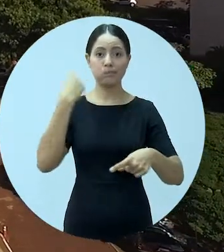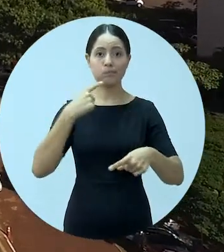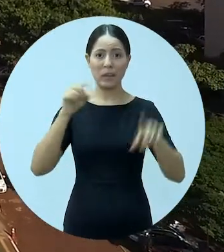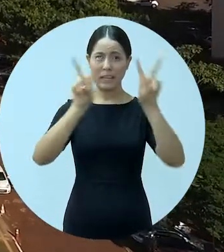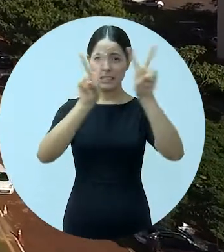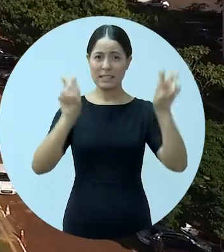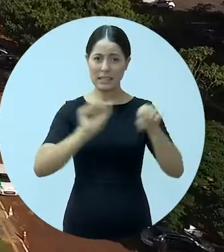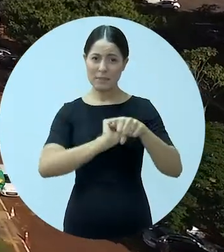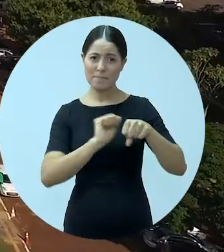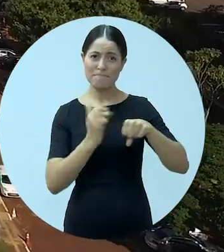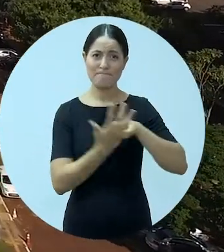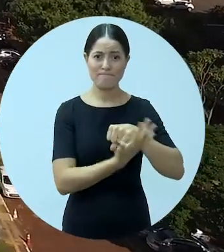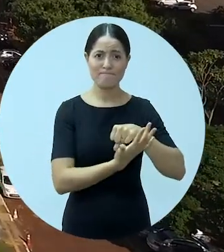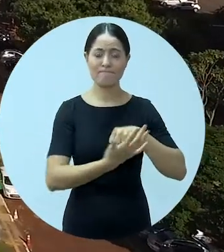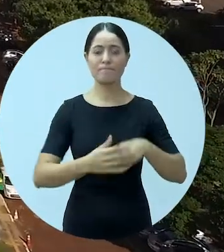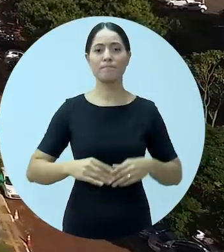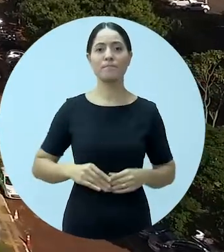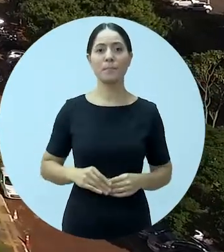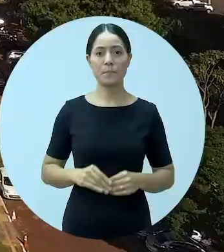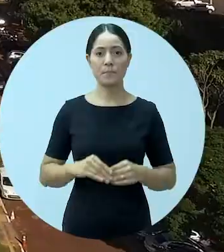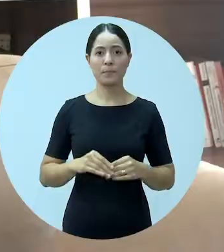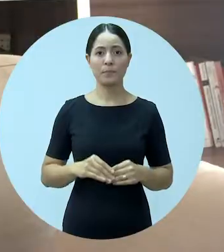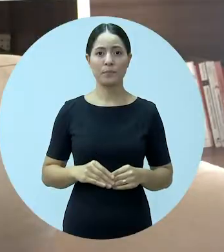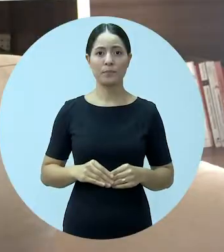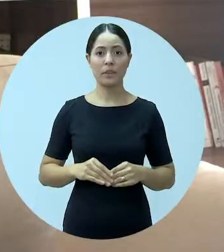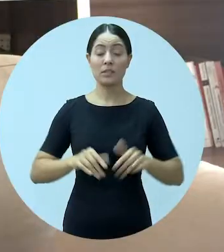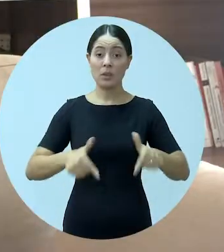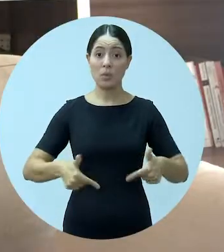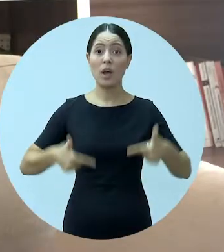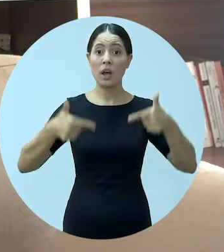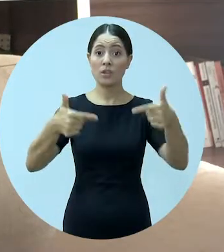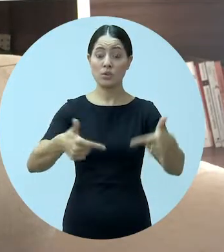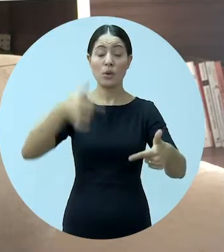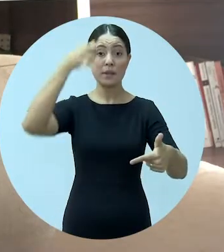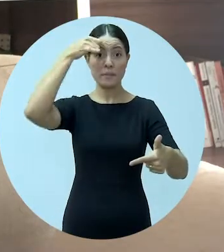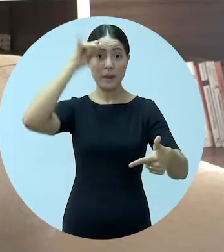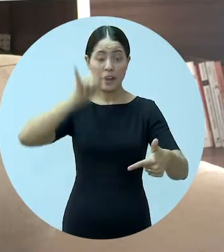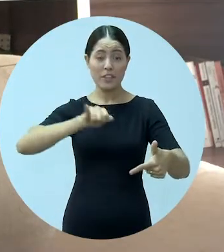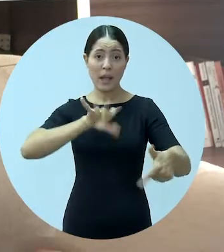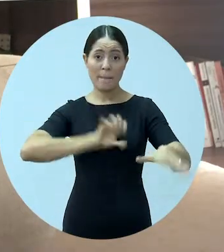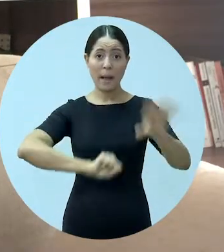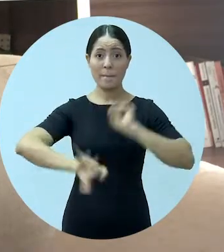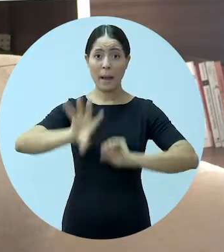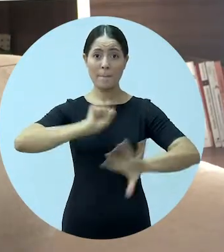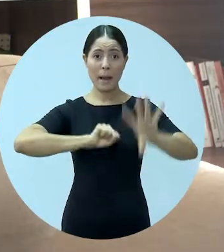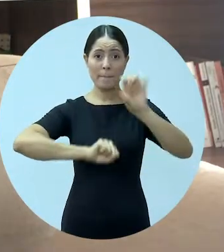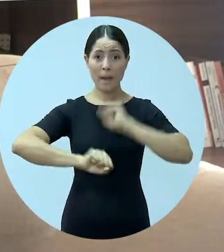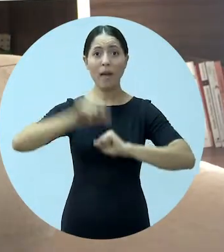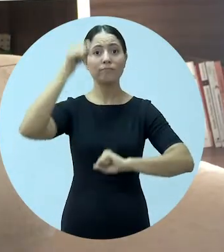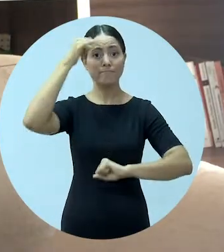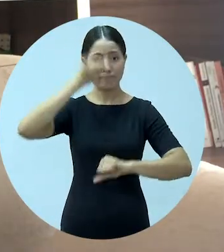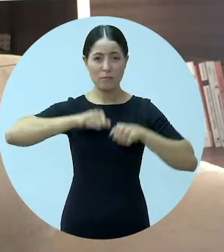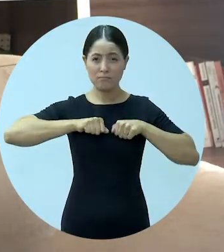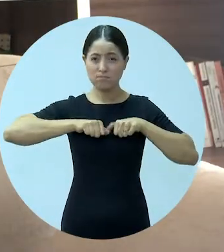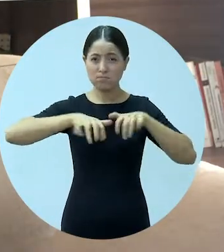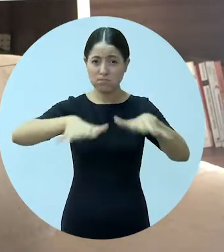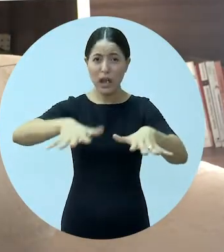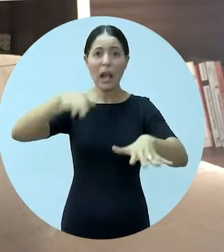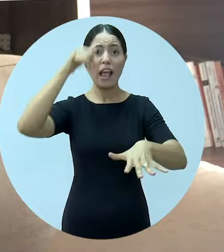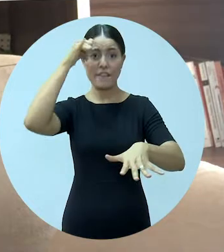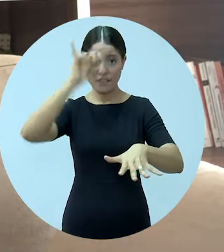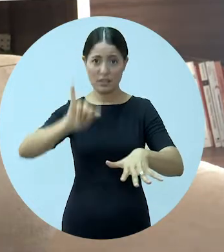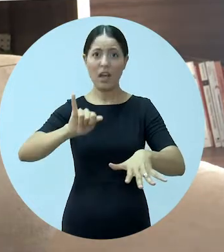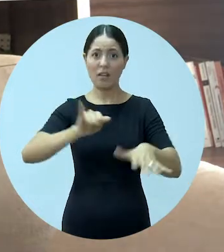advocacia em meio à crise do novo coronavírus. Medidas de modo a evitar o grande contágio, a